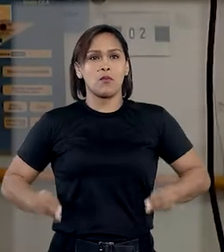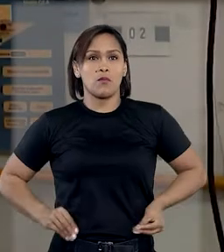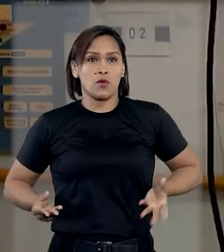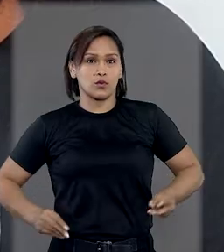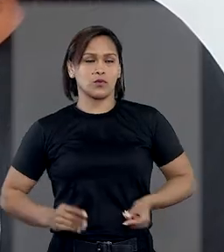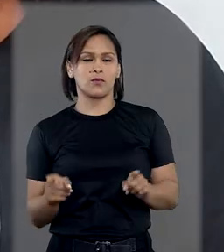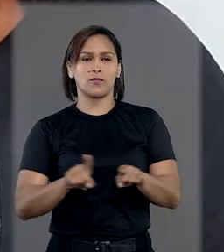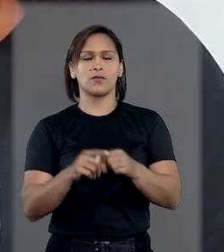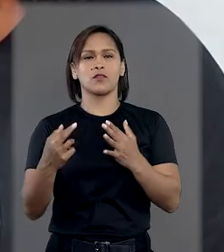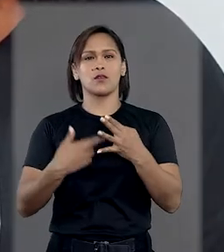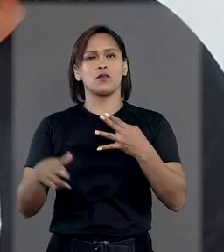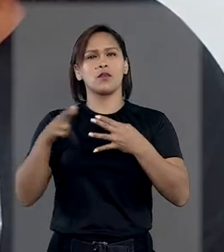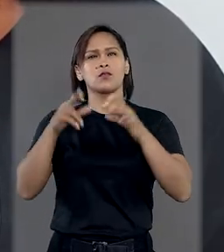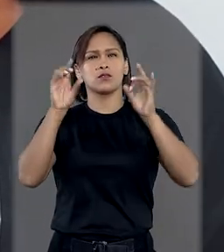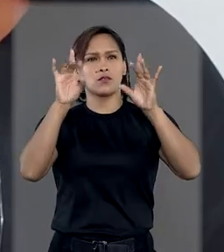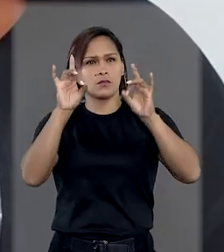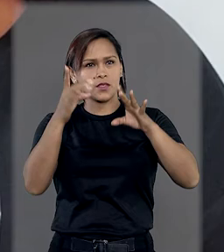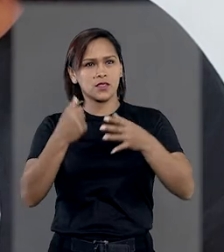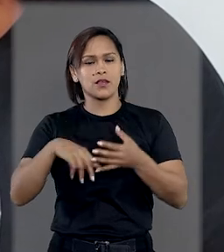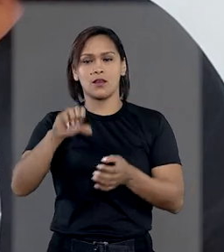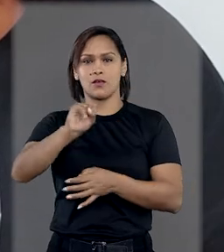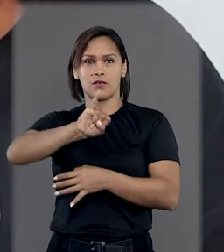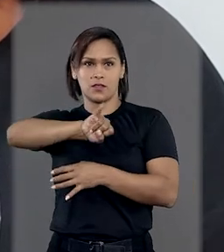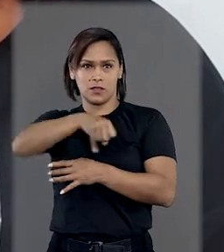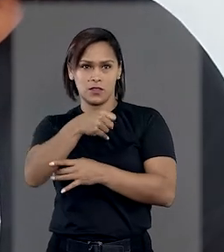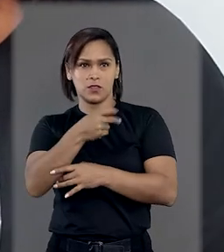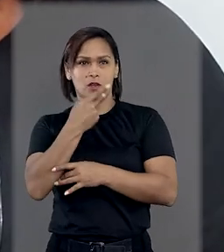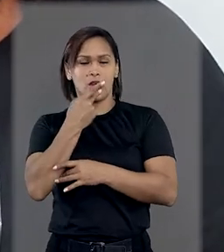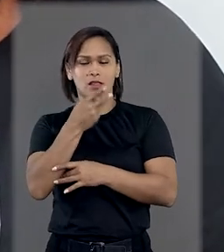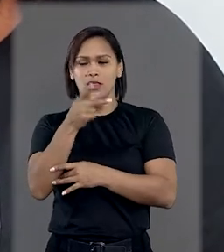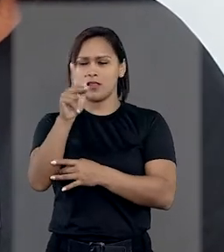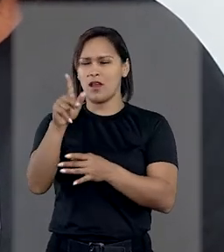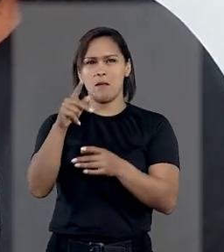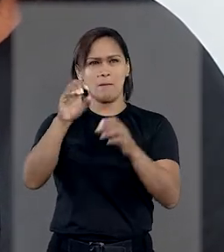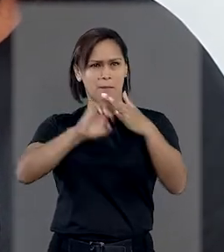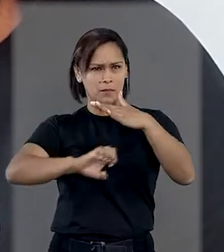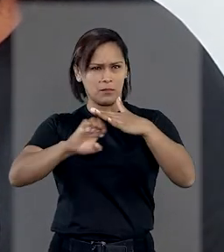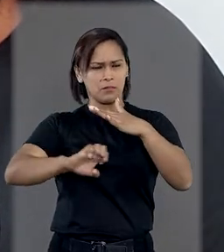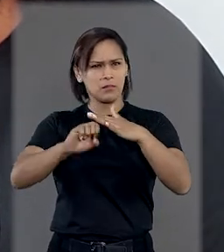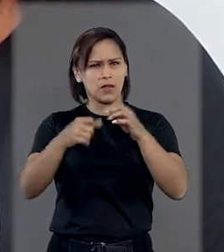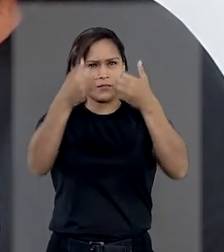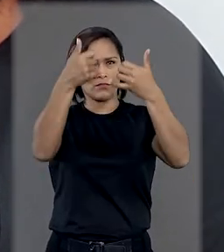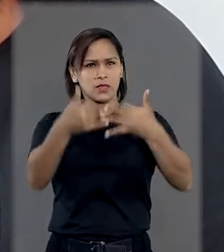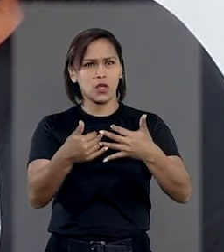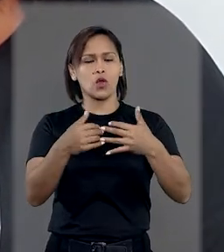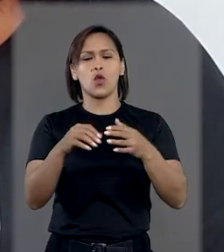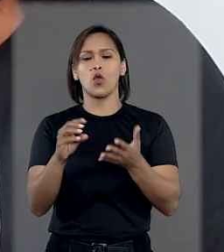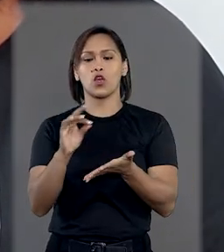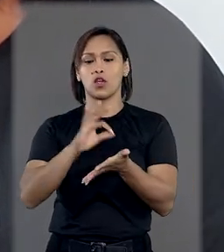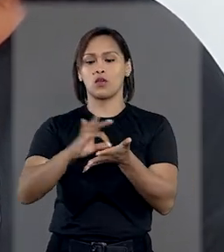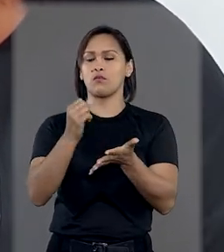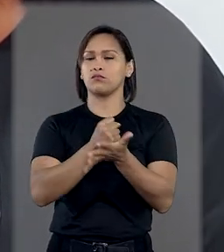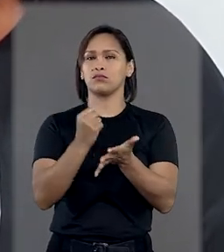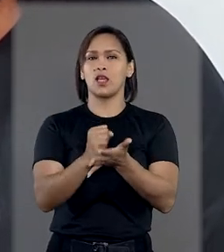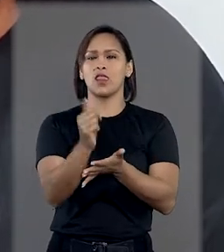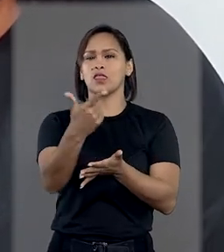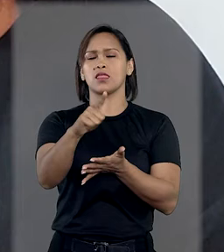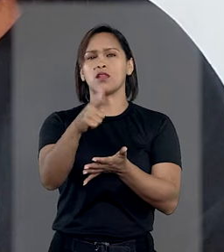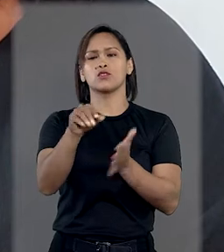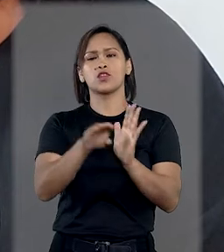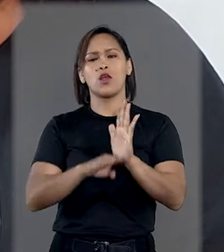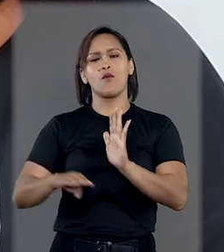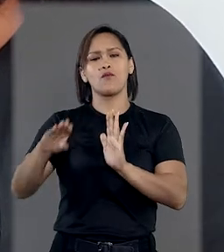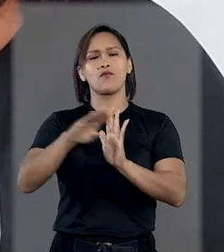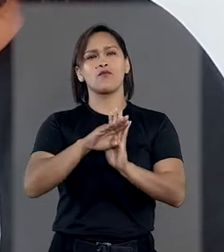própria. No recurso especial interposto ao STJ, a operadora alegou que o contrato com o consumidor excluía